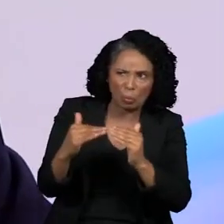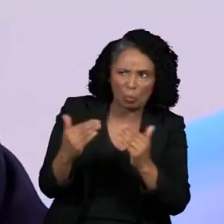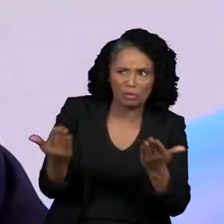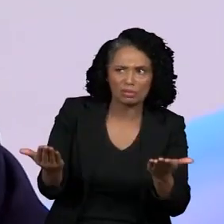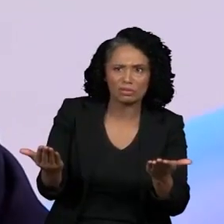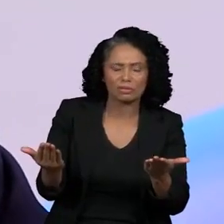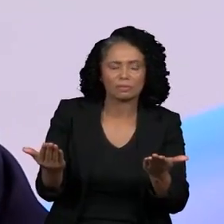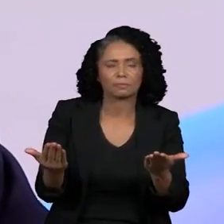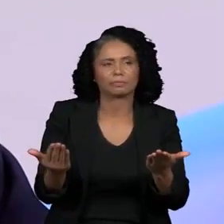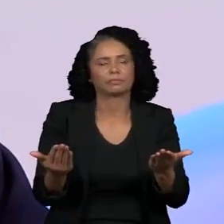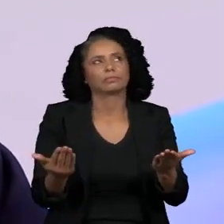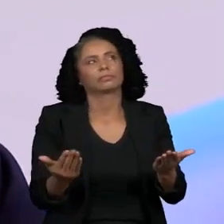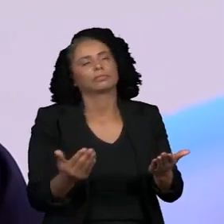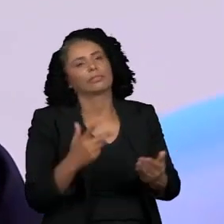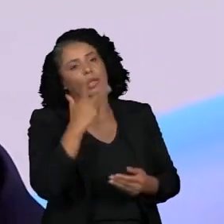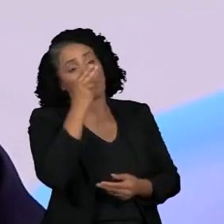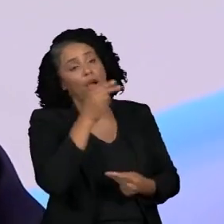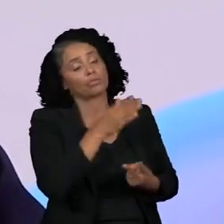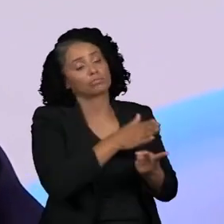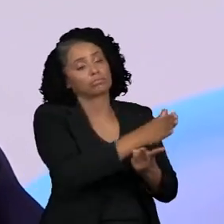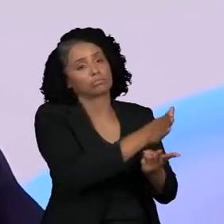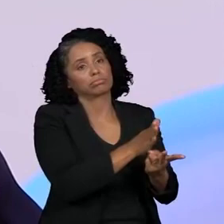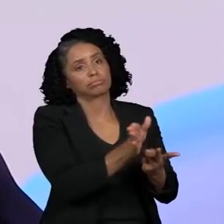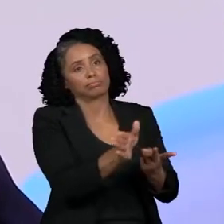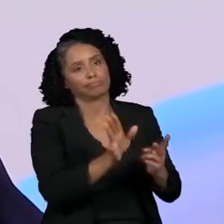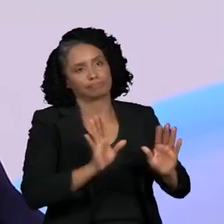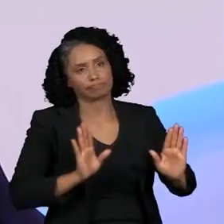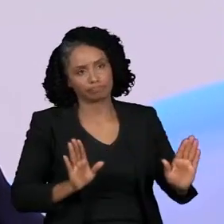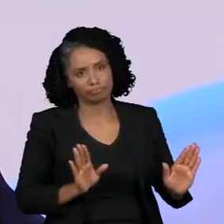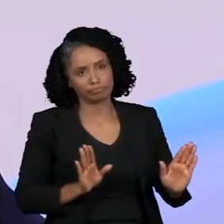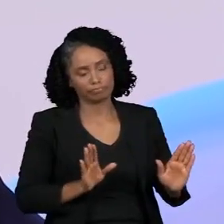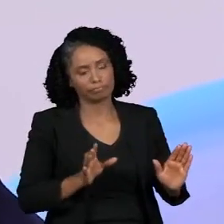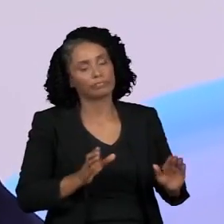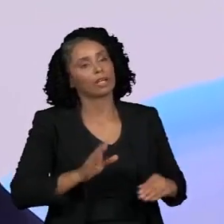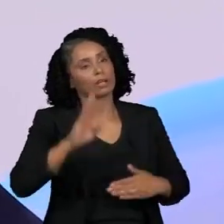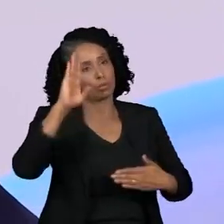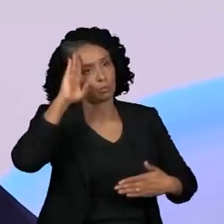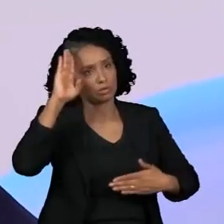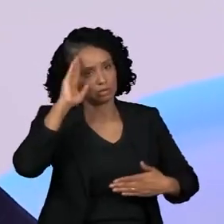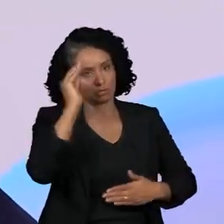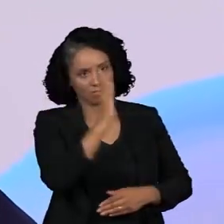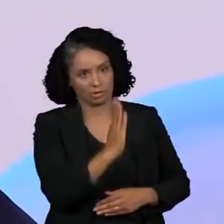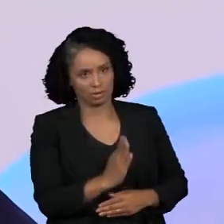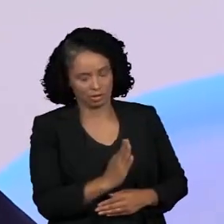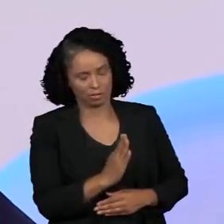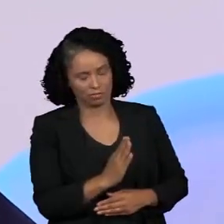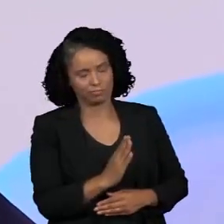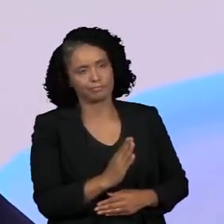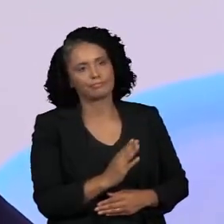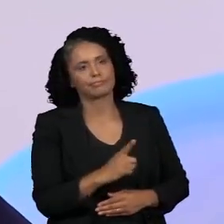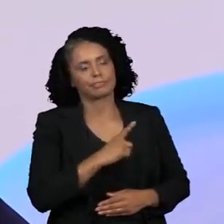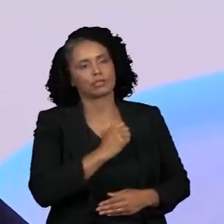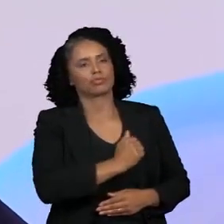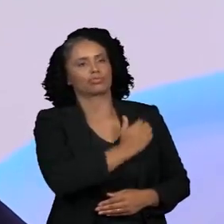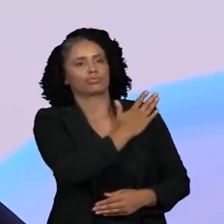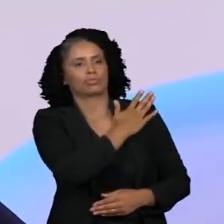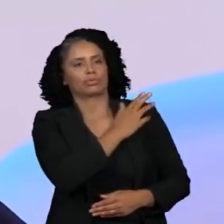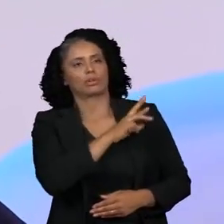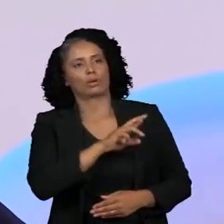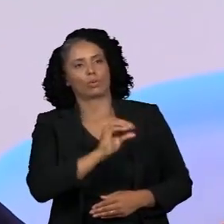diferentes. Quer eu acho que o Exército Brasileiro, começado o General Rondon, tem um papel fundamental